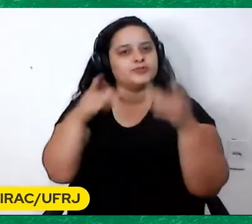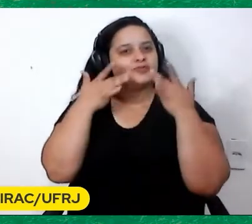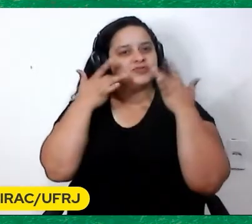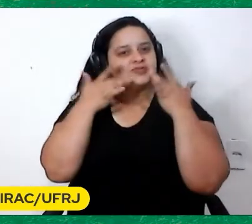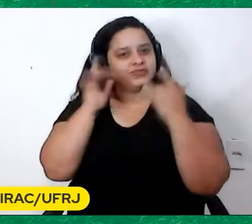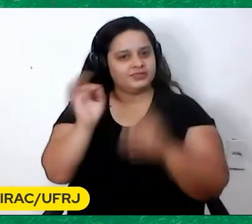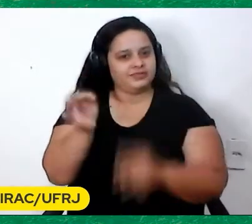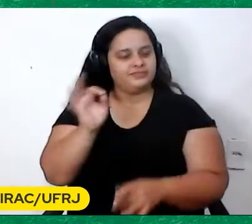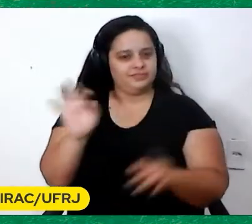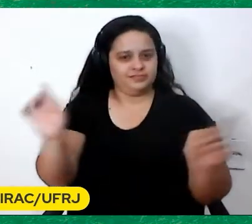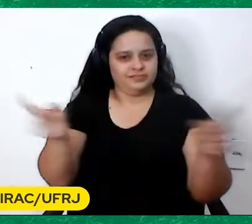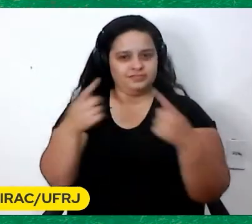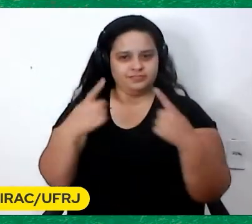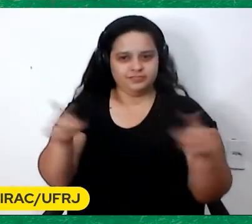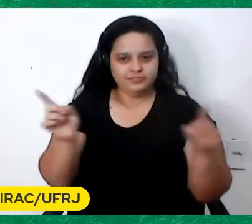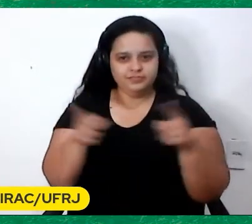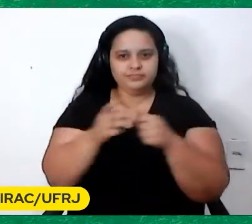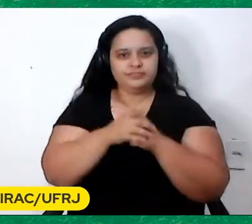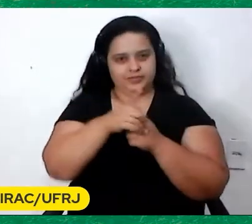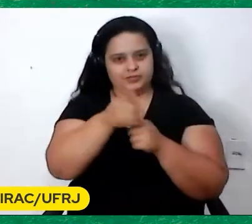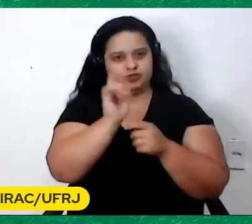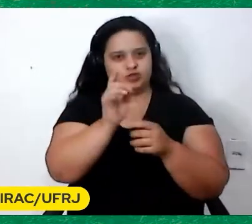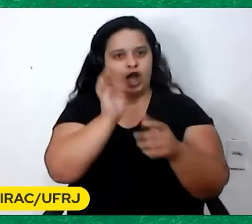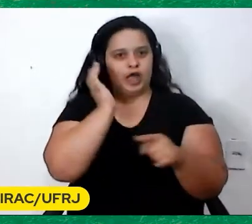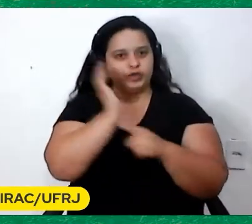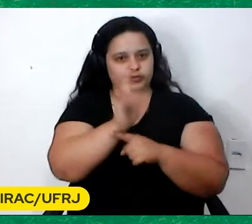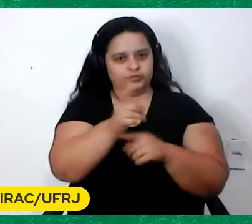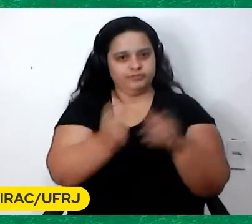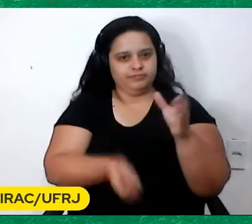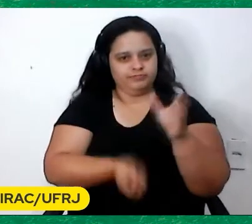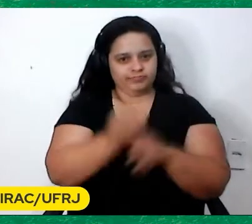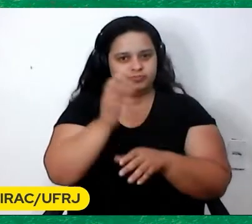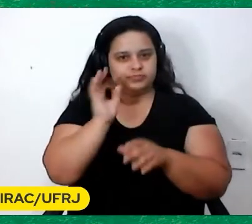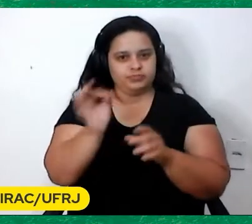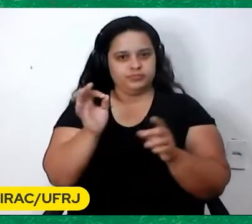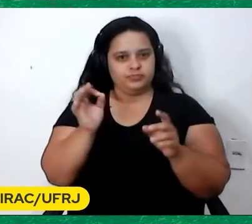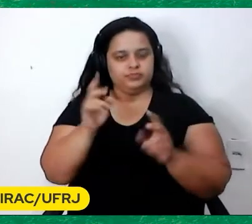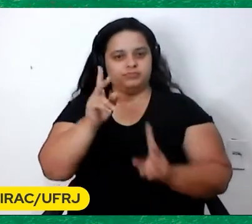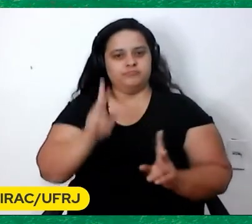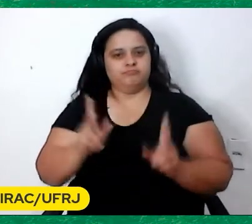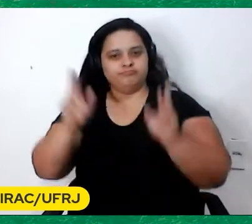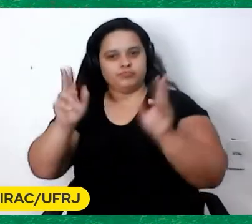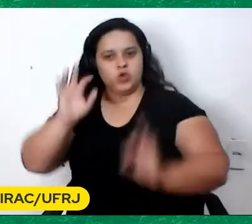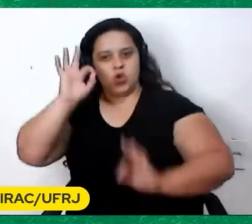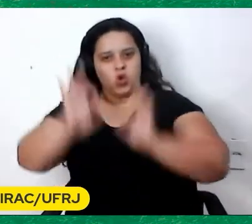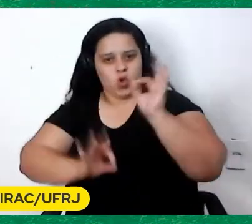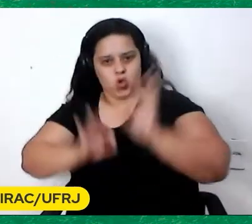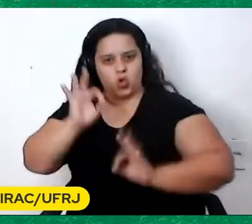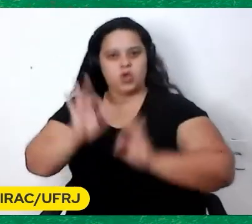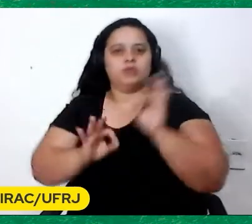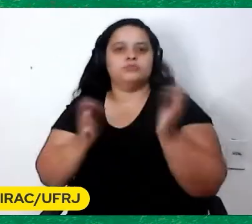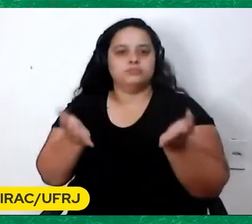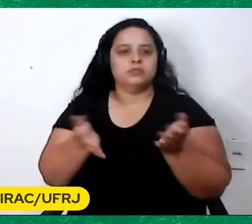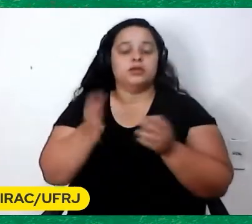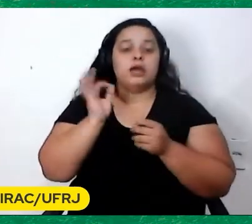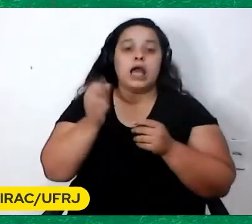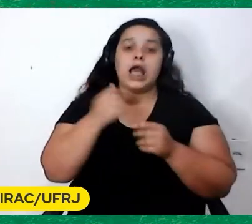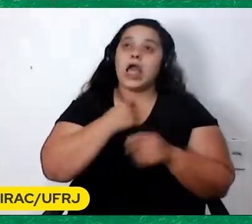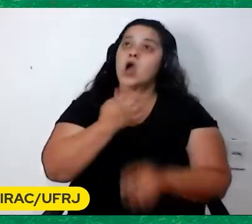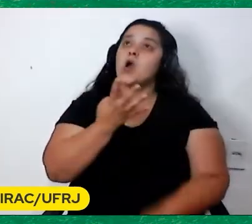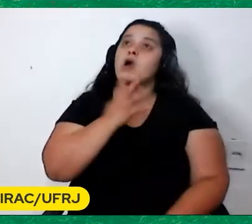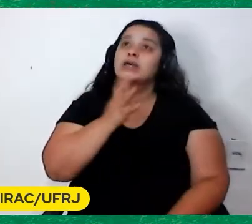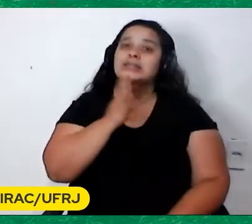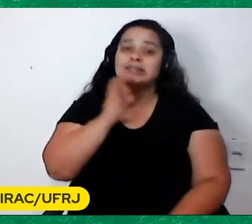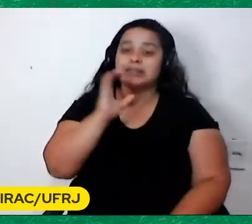Rodrigues Nervos de Aça Isso você produziu Não foi, Marília? Montou? Eu produzi Aliás, quando eu conheci o Capô Ele já